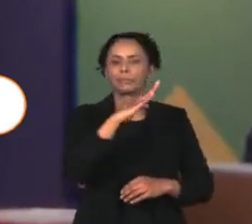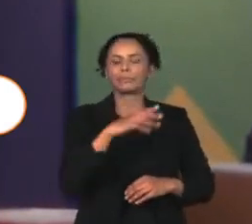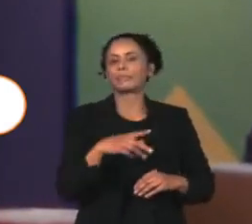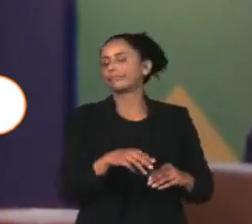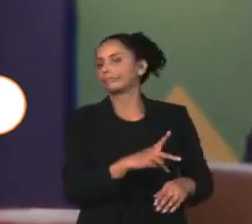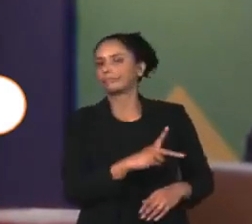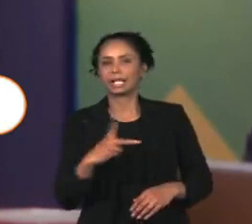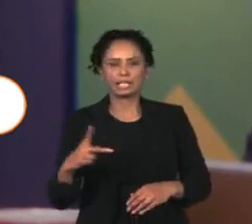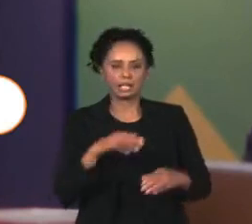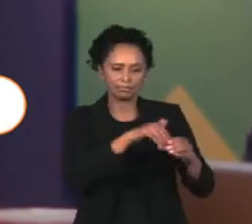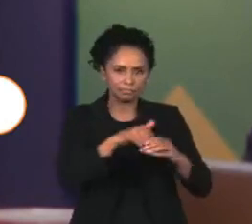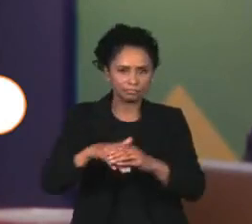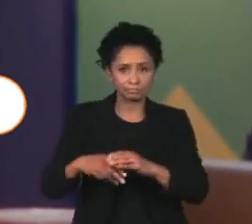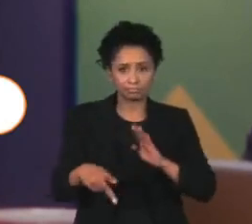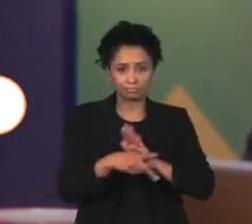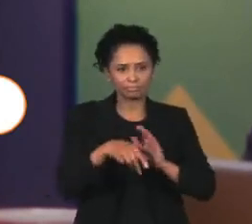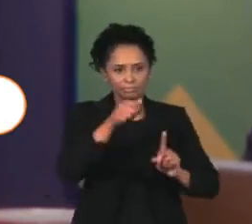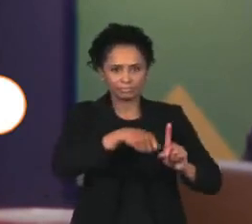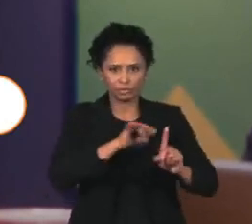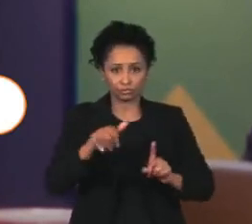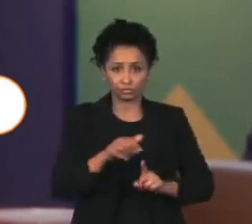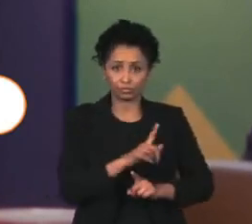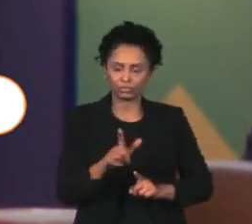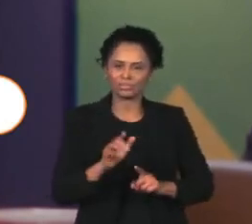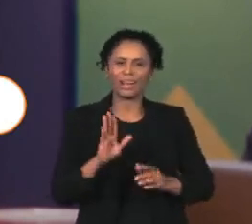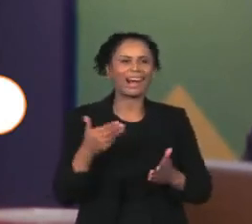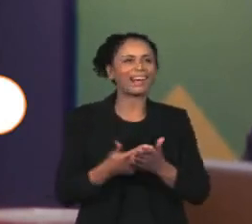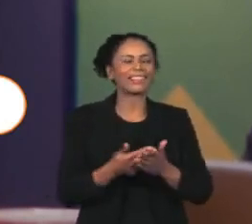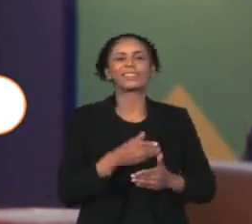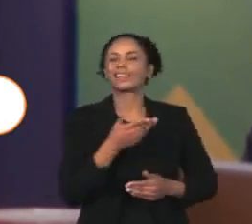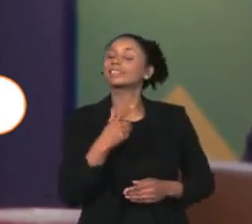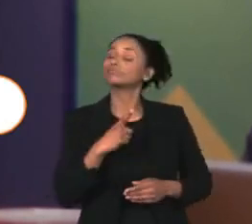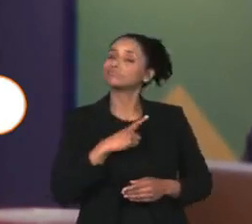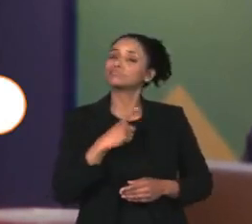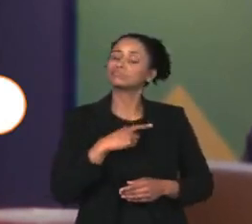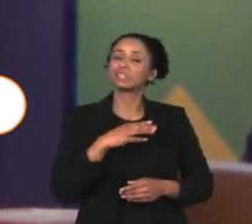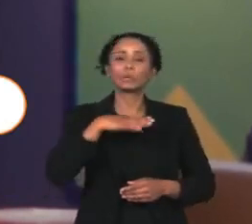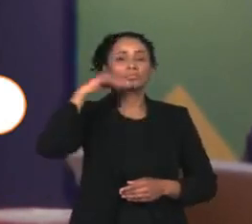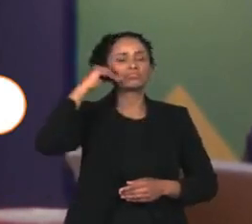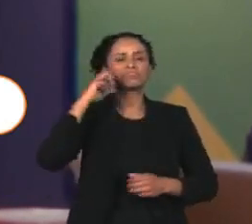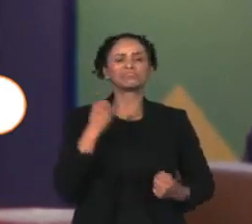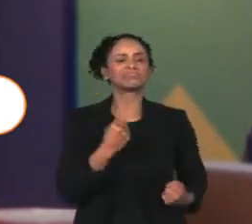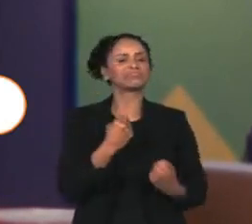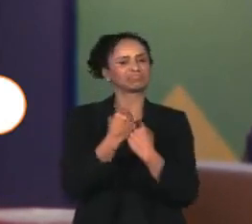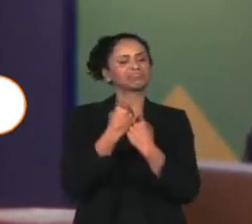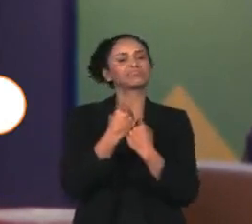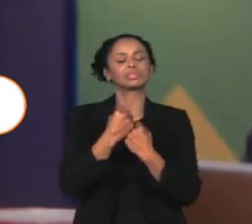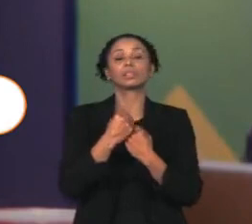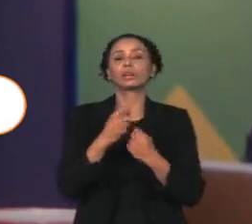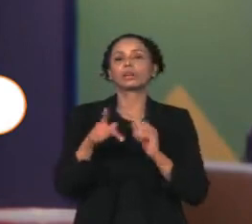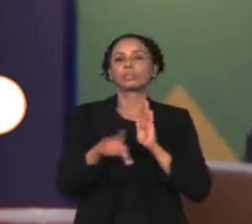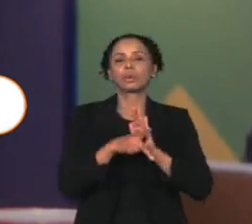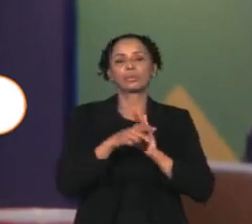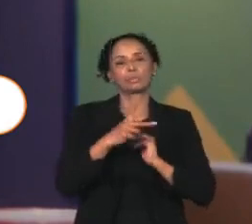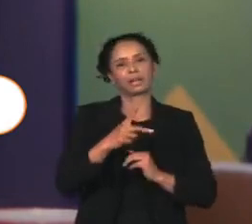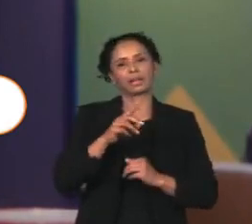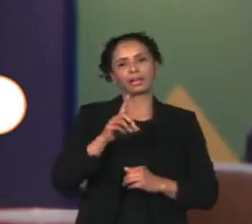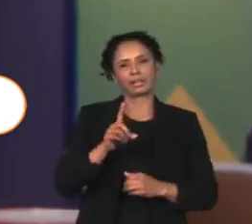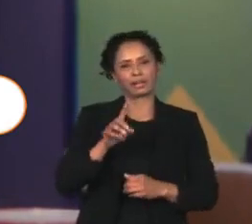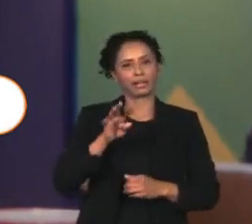na Convenção Nacional do Partido. Até lá, Ciro vai definir o nome do vice, que também deve ser do PDT.